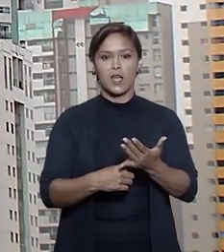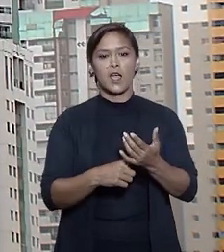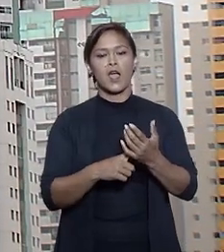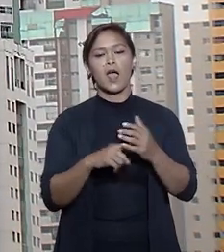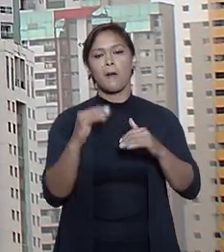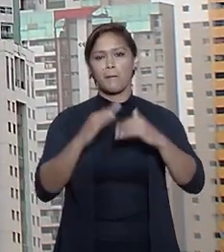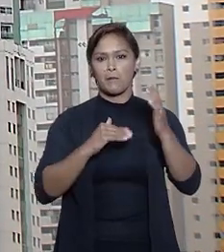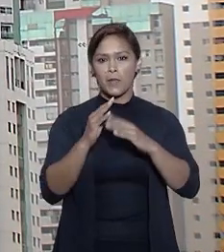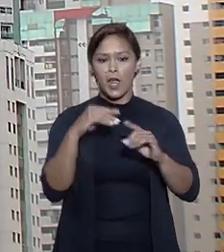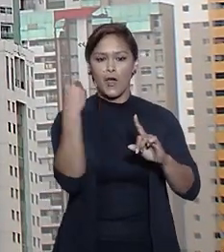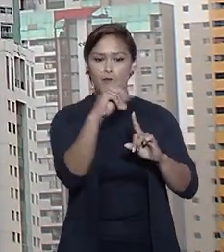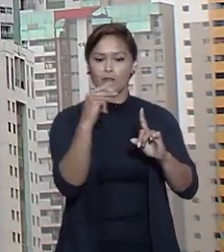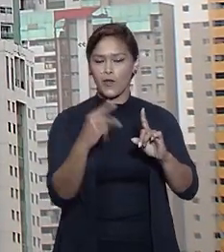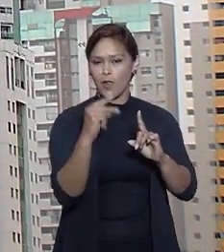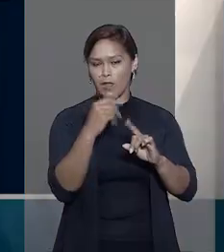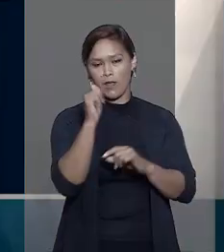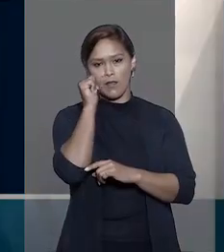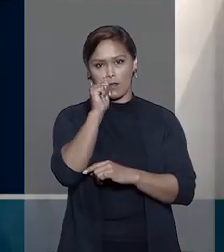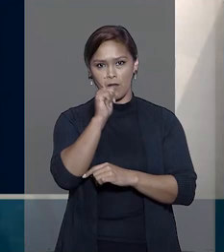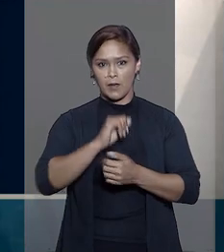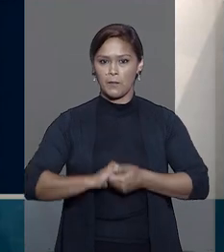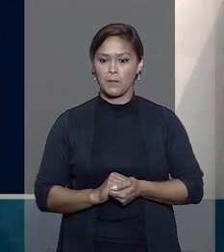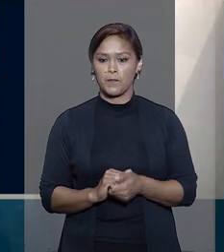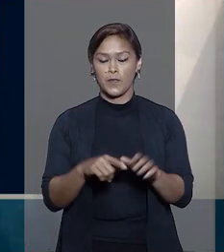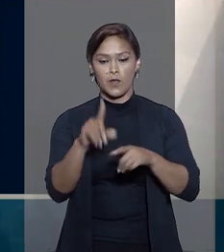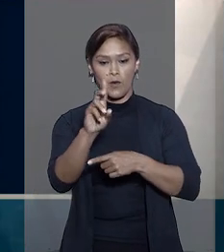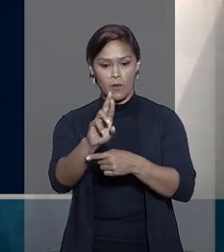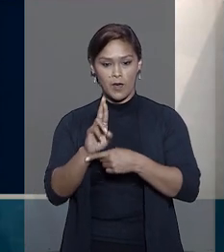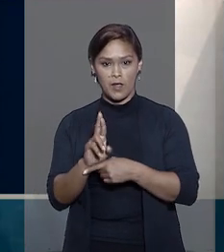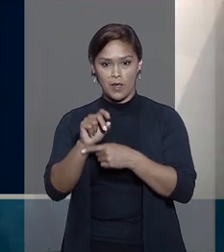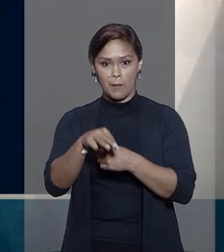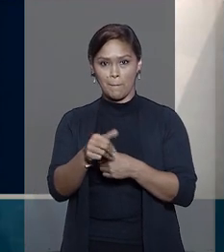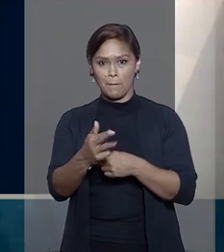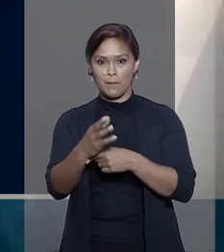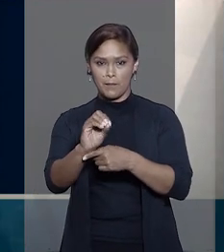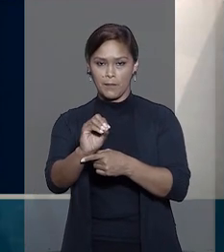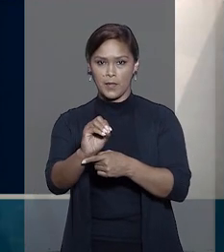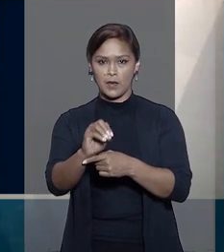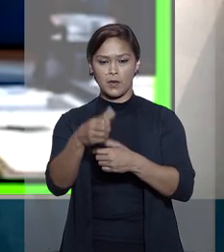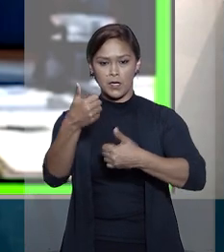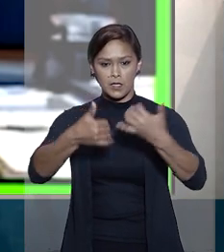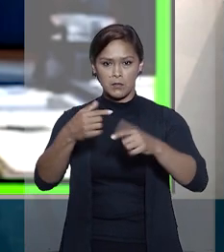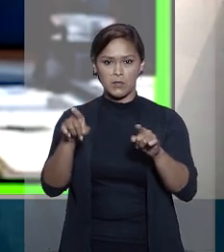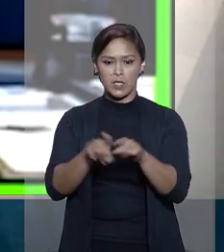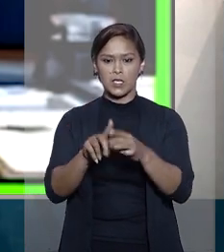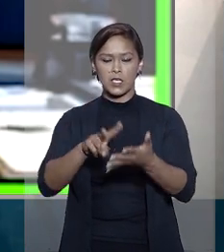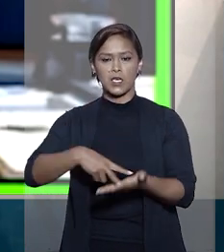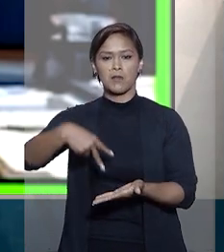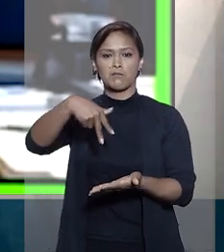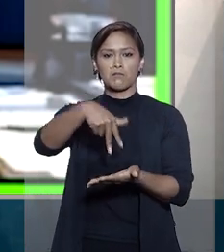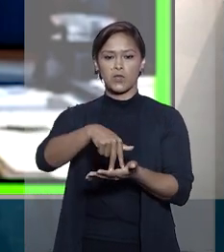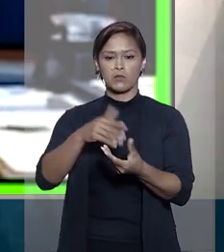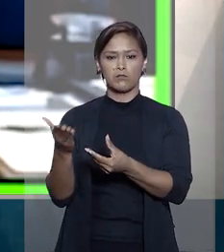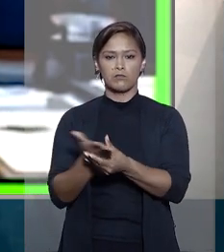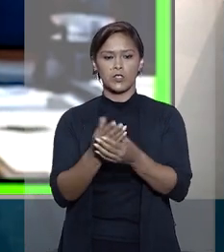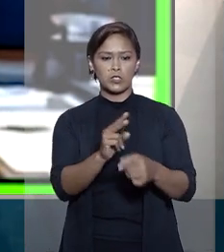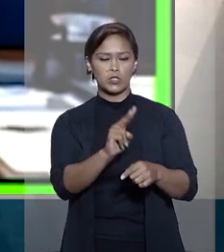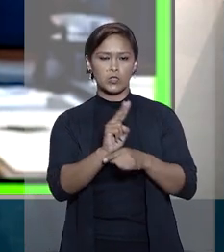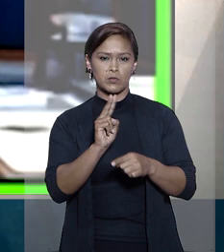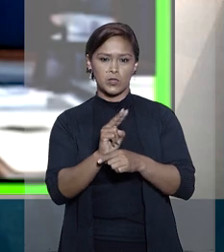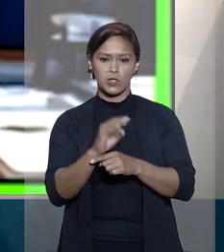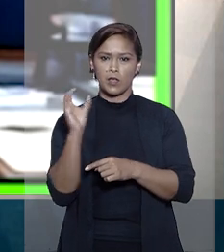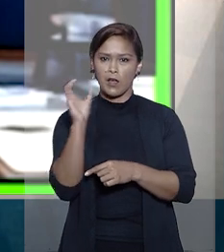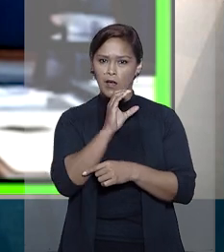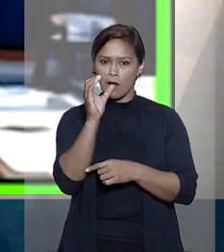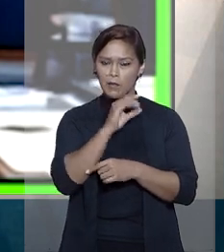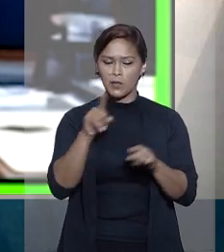suposta prática de violência doméstica. Para o relator, ministro Marco Aurélio Belize, a imposição de medida protetiva